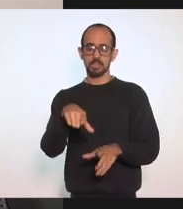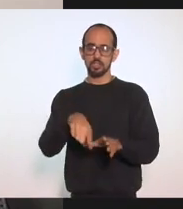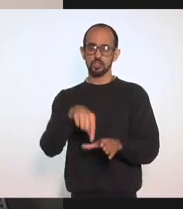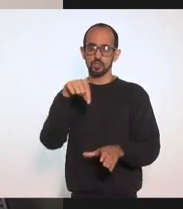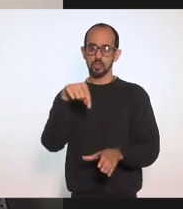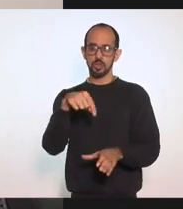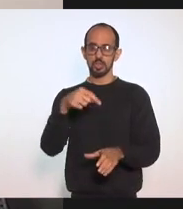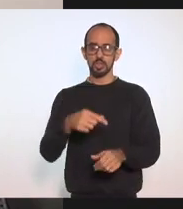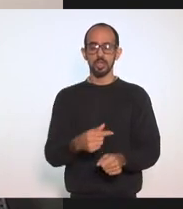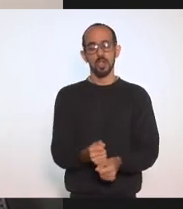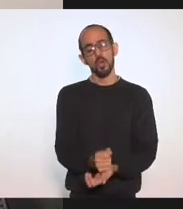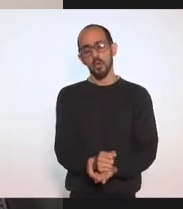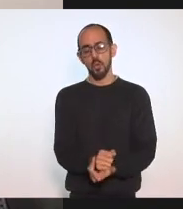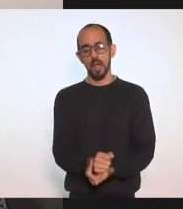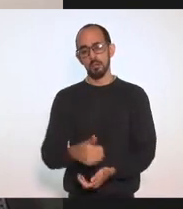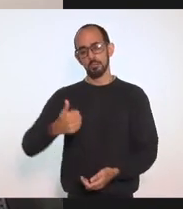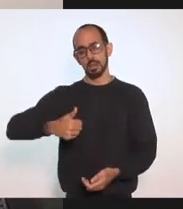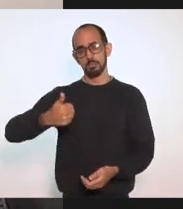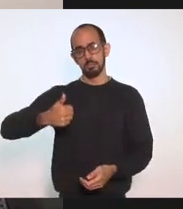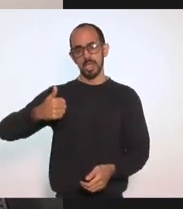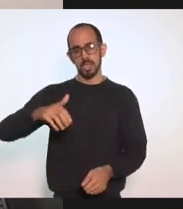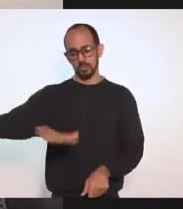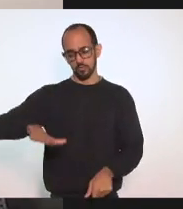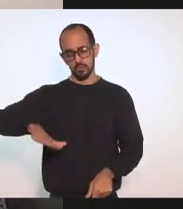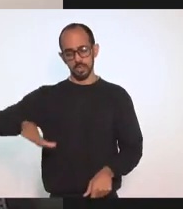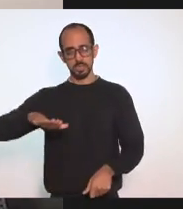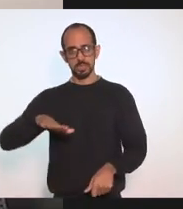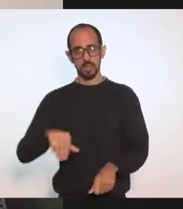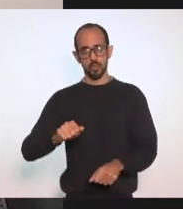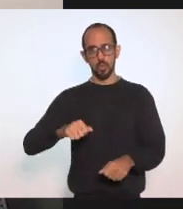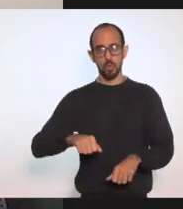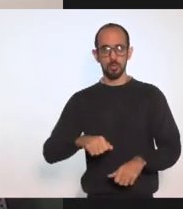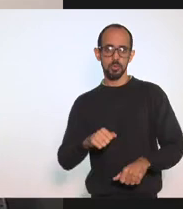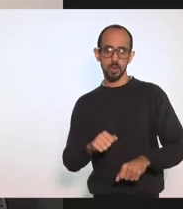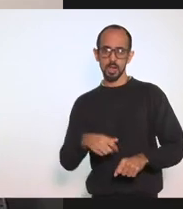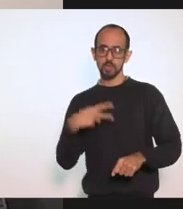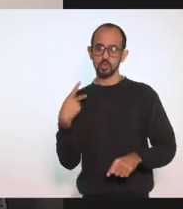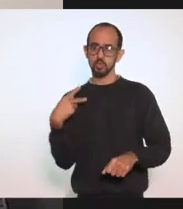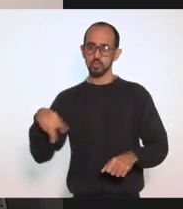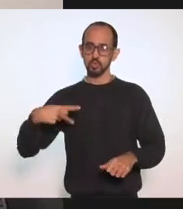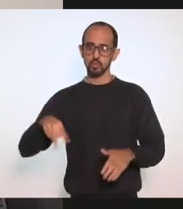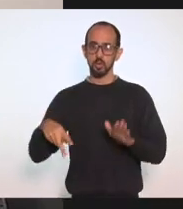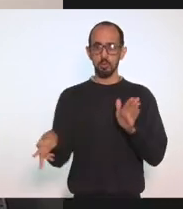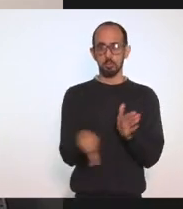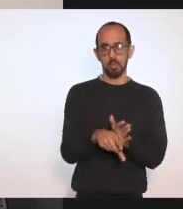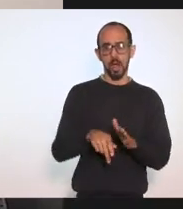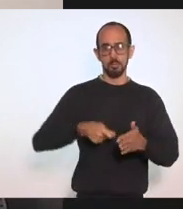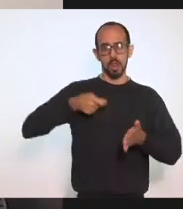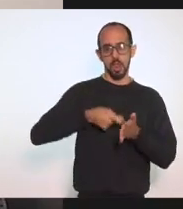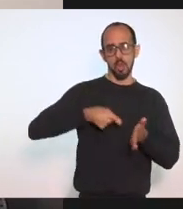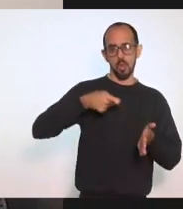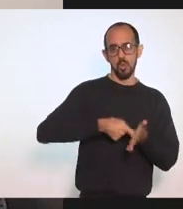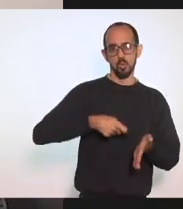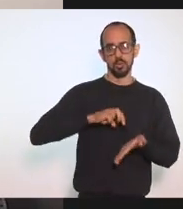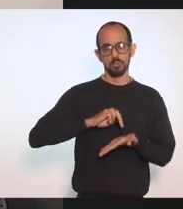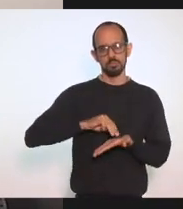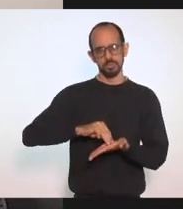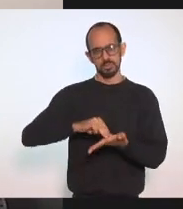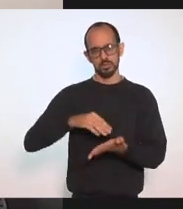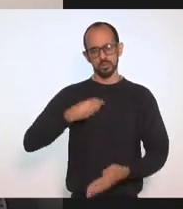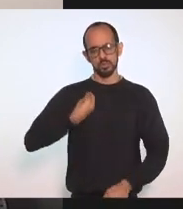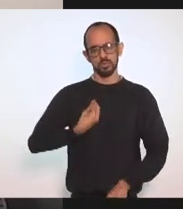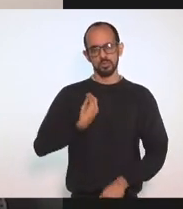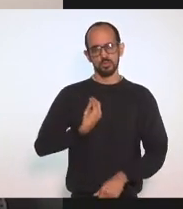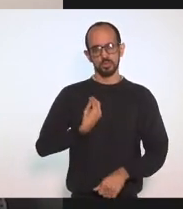Infância Como Como Sua Causa E age Para transformar A vida Das crianças Do nascimento Até